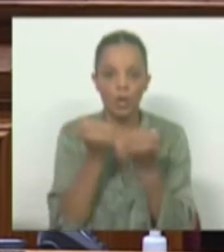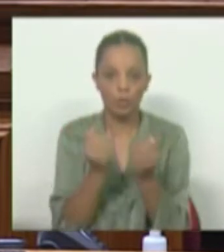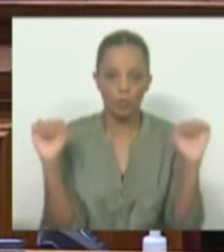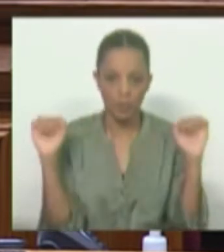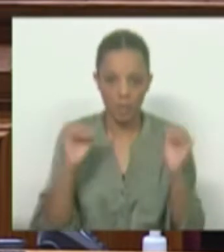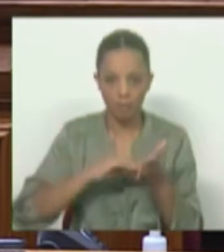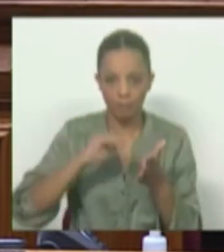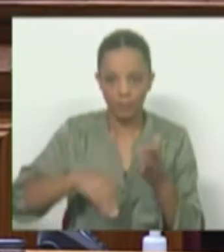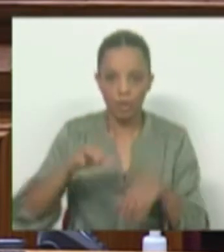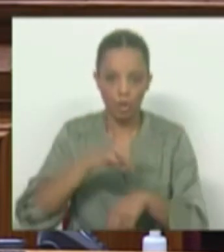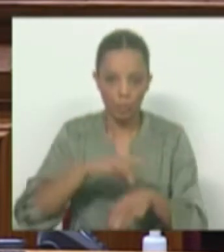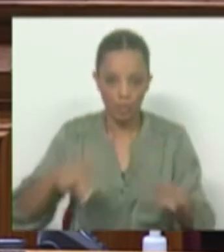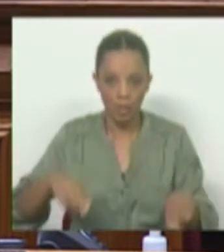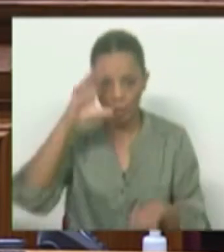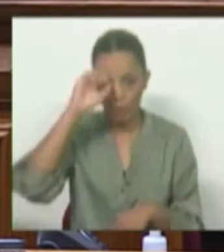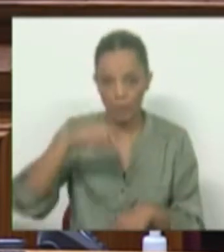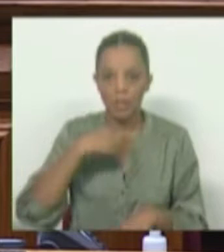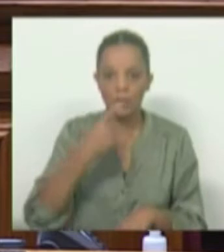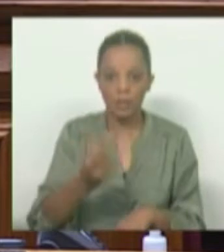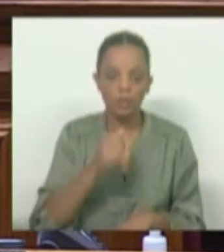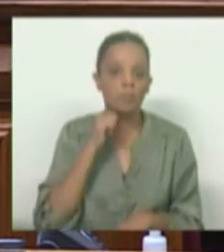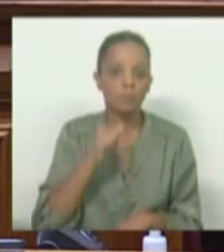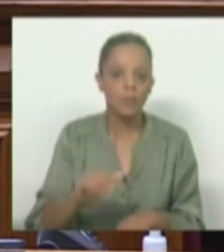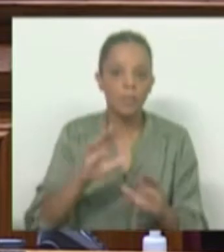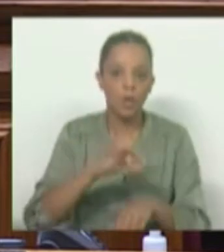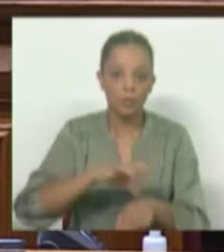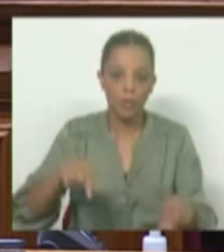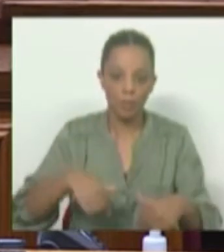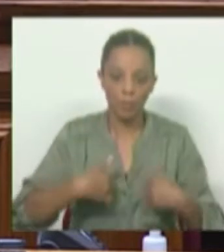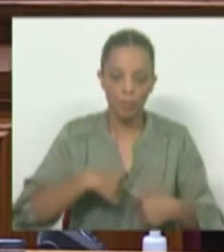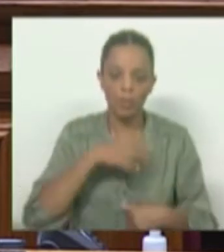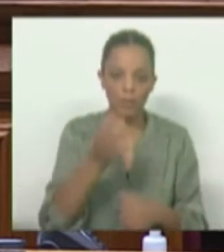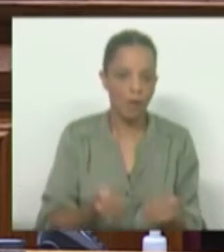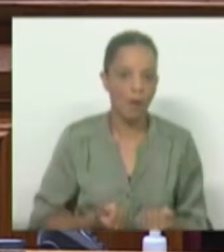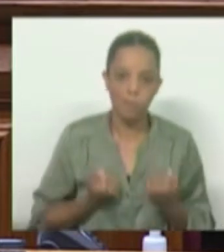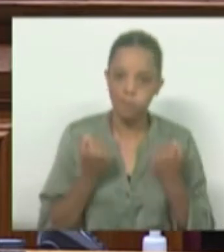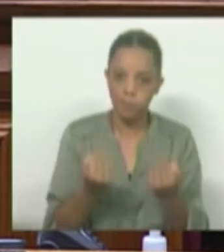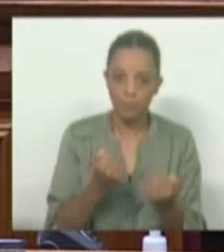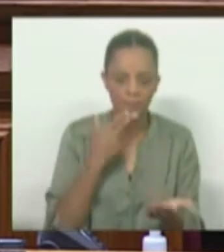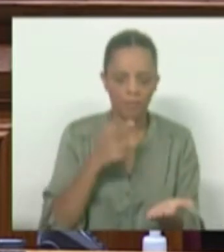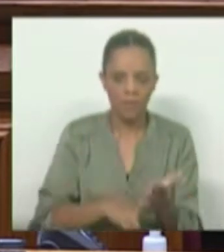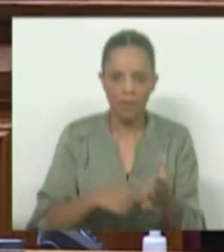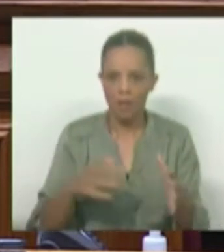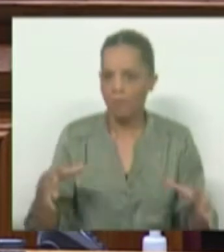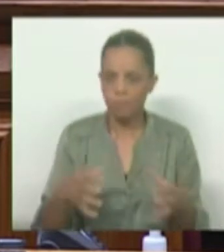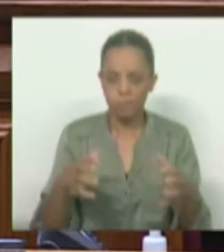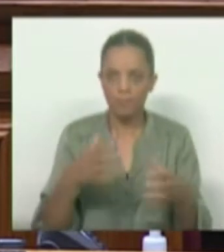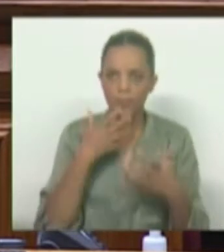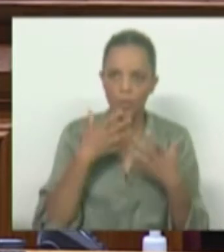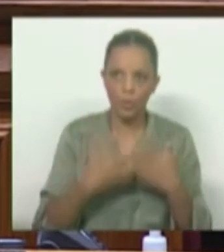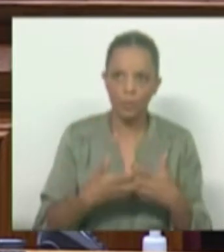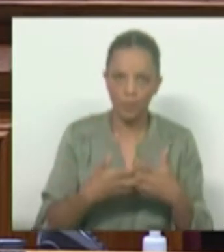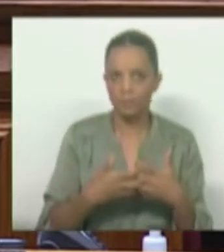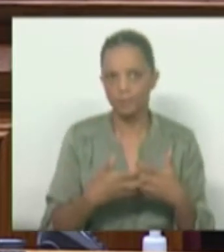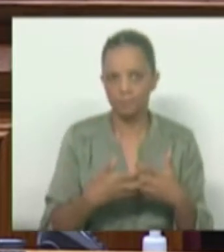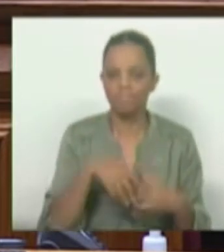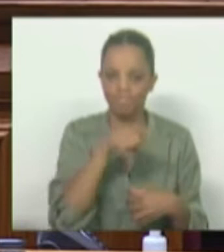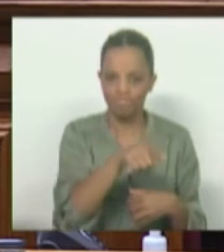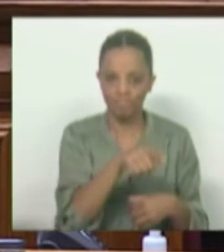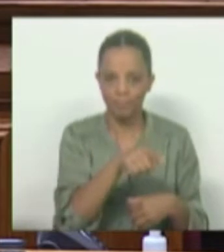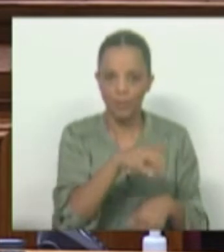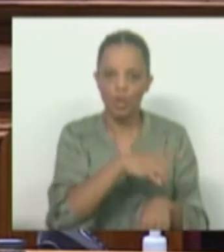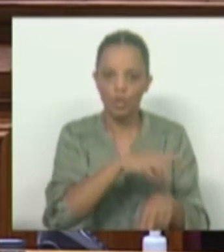hospitais, coisa que o Governo diz sempre que permite mas os hospitais dizem sempre que não conseguem, por isso, na verdade, na dúvida nós acreditamos mais nos hospitais